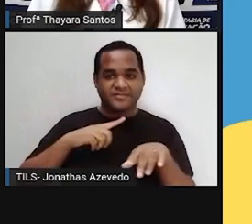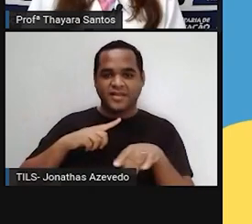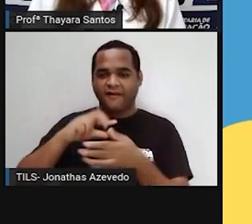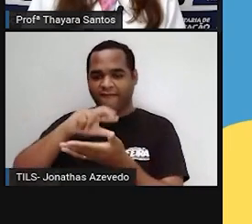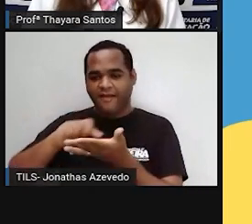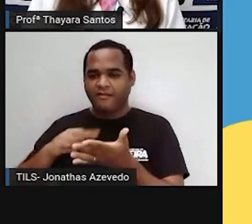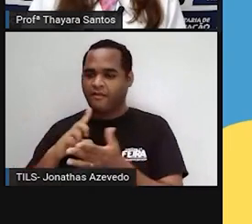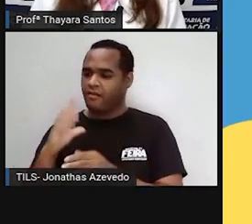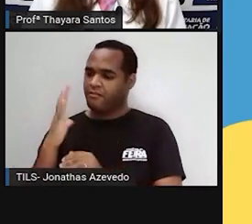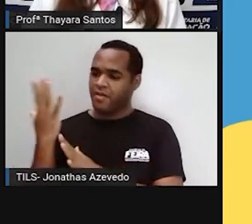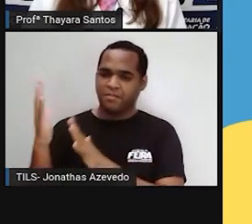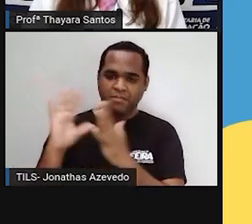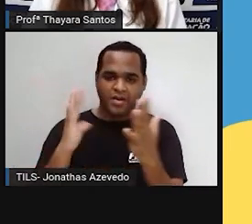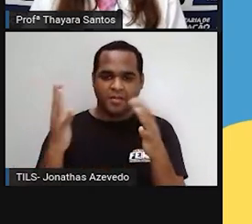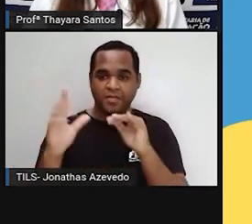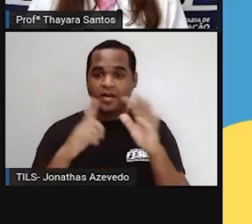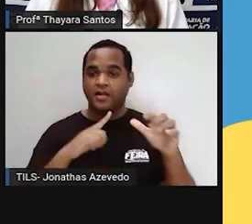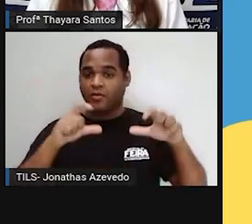em nosso planeta.